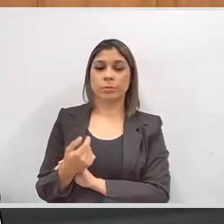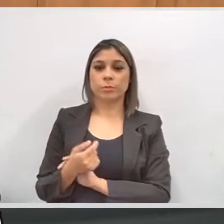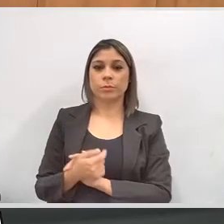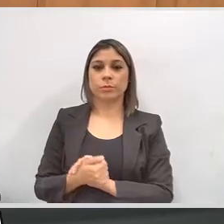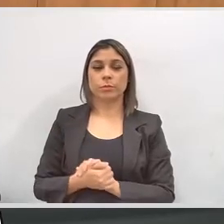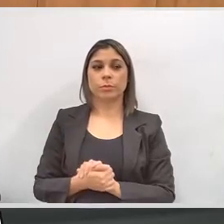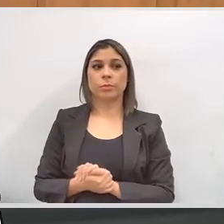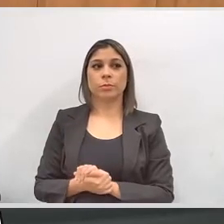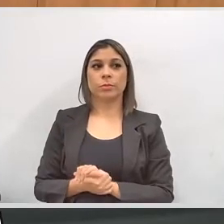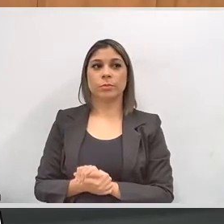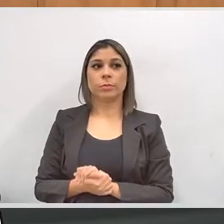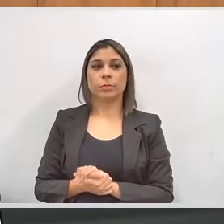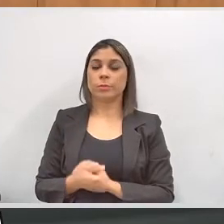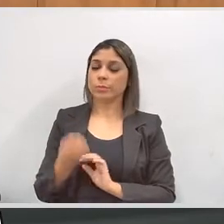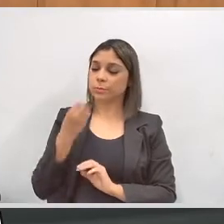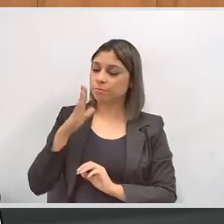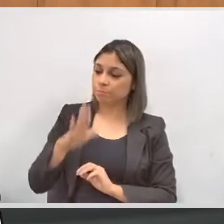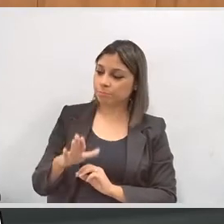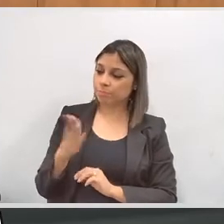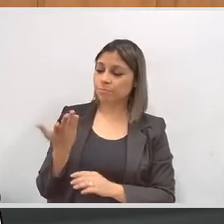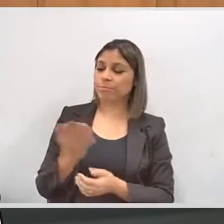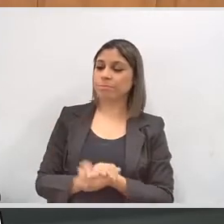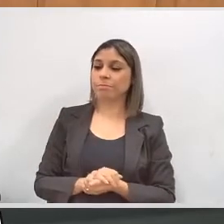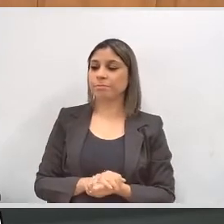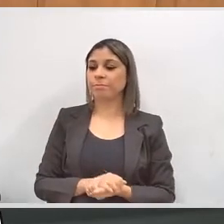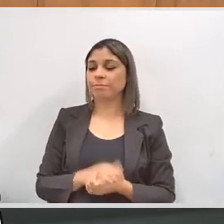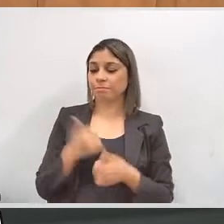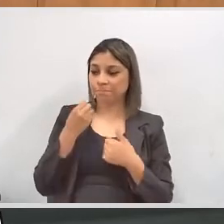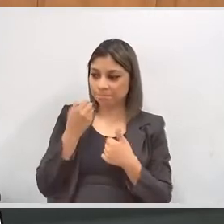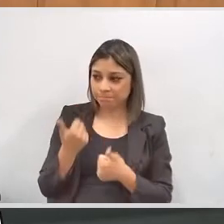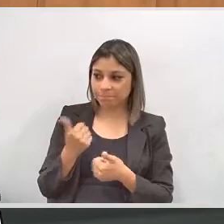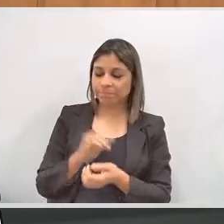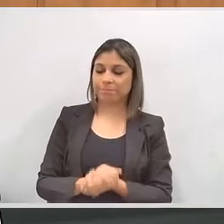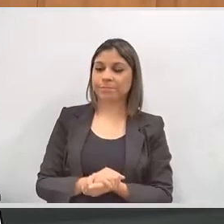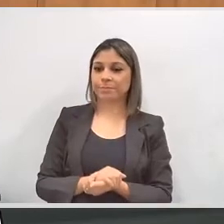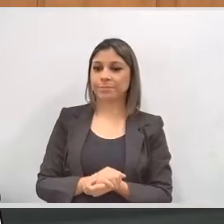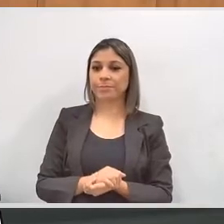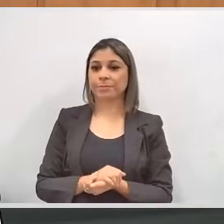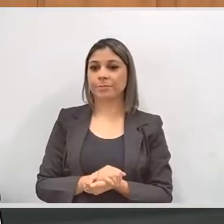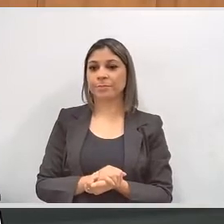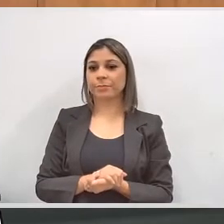questionamento. Doutor Luiz Fernando. Boa tarde, doutora. Tudo bem?